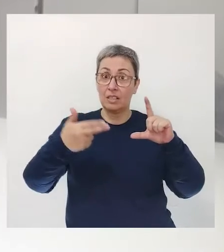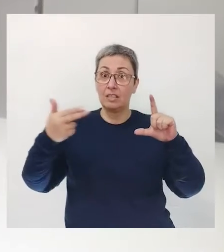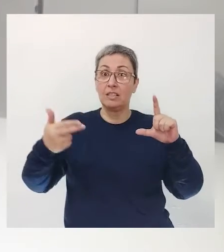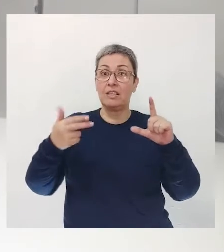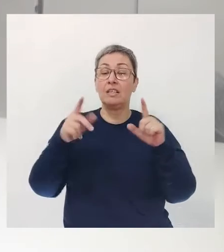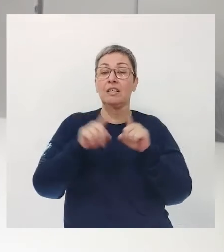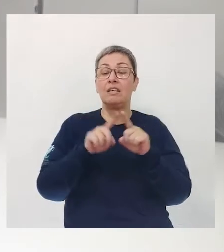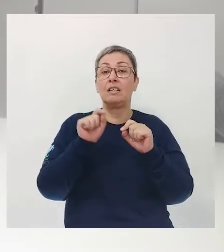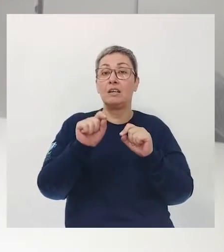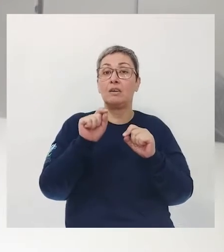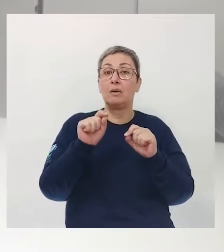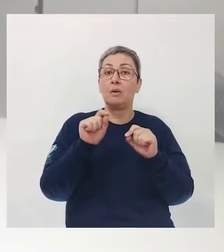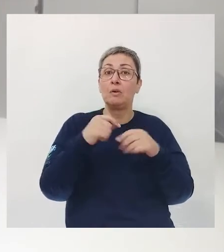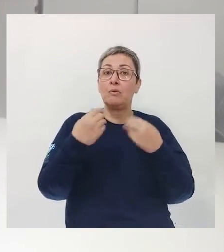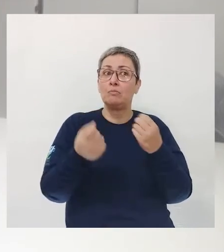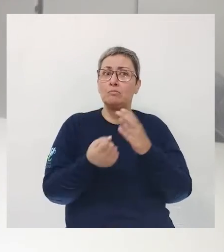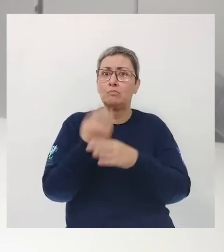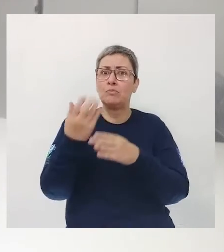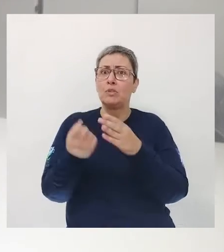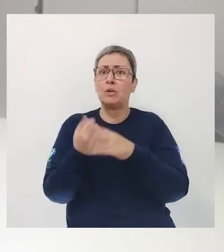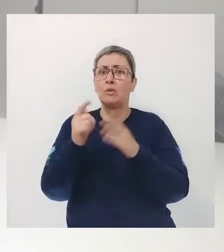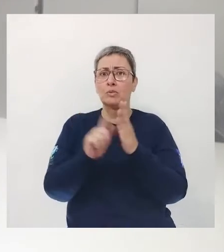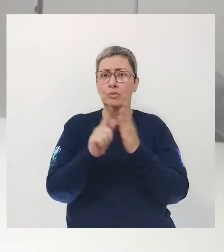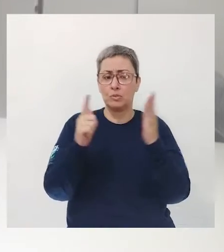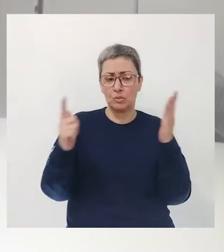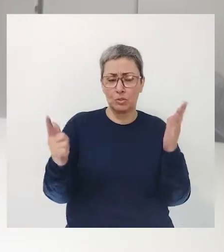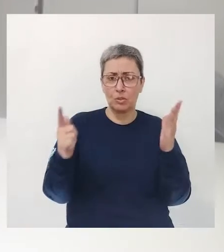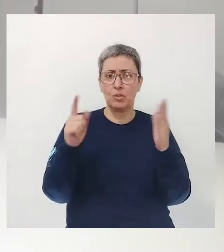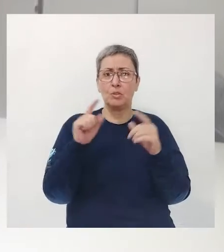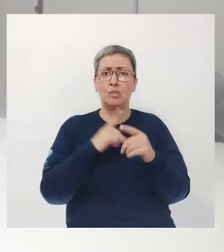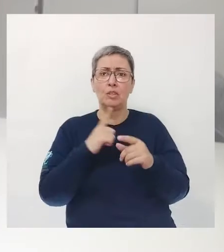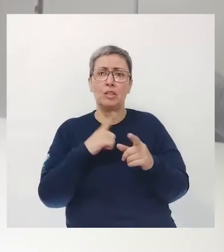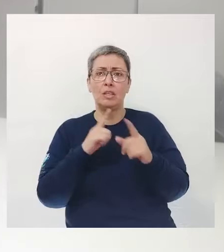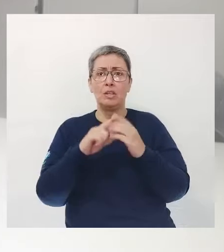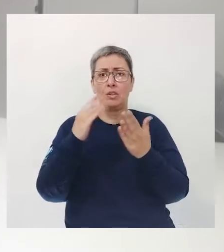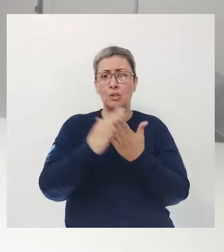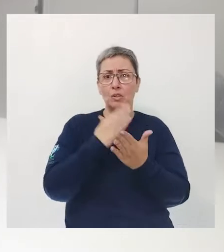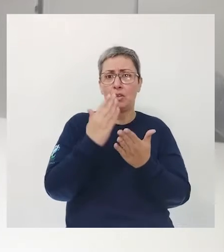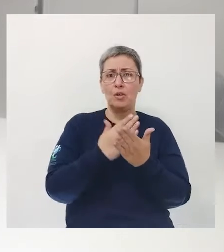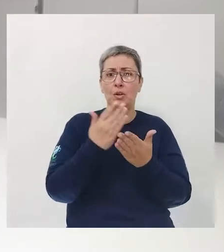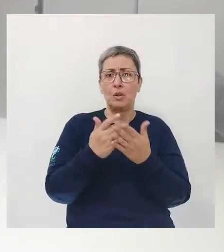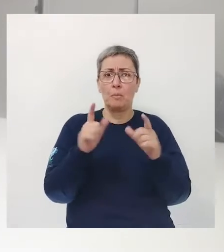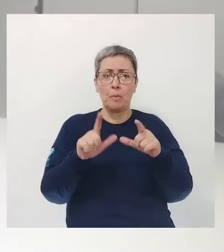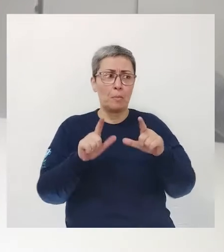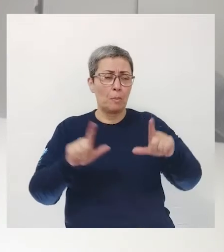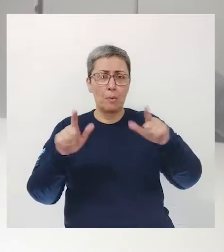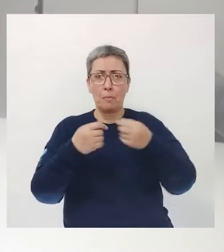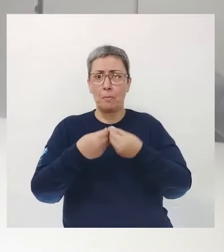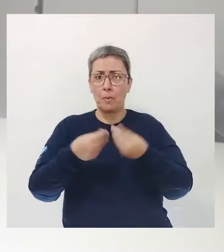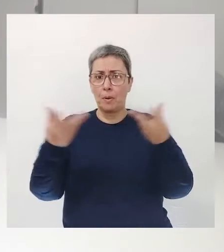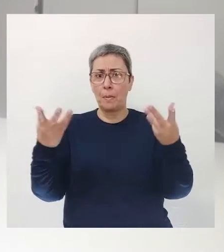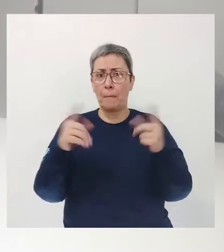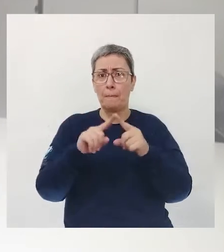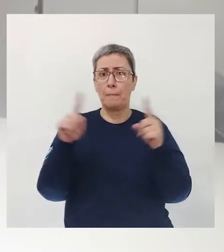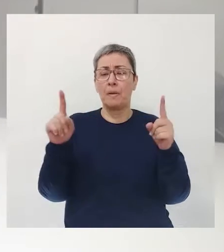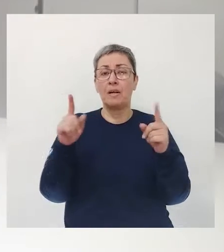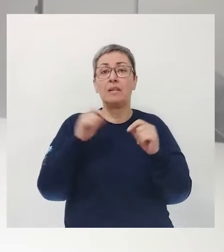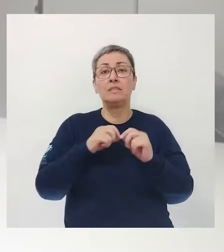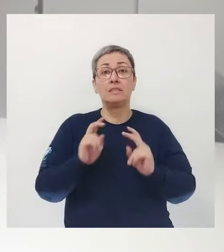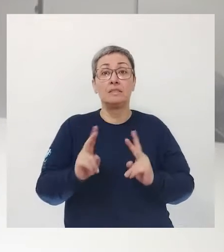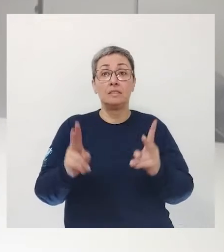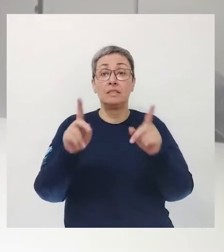Elas passaram a aparecer em jornais Em revistas, panfletos Mas